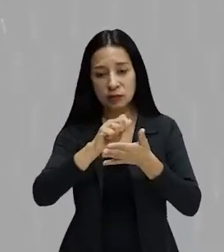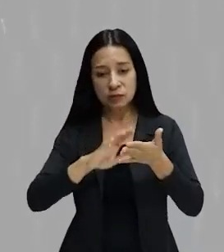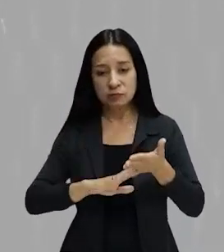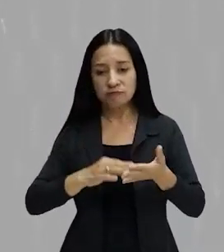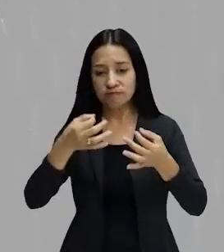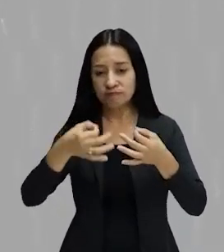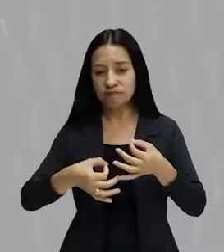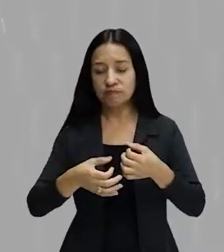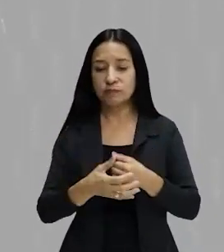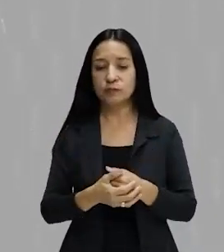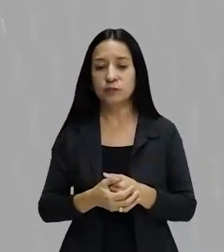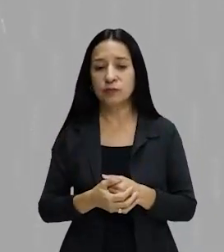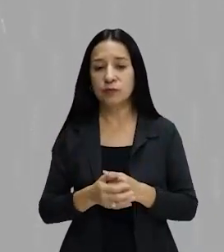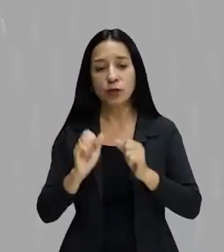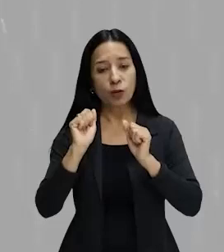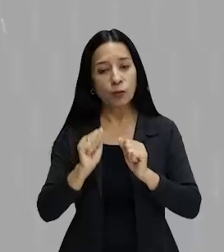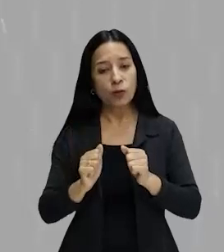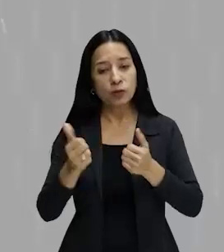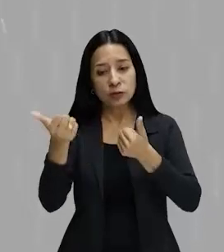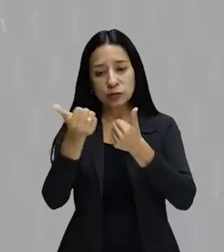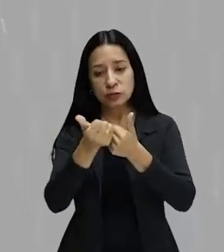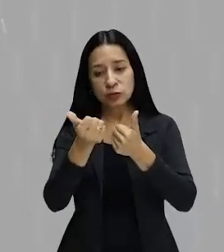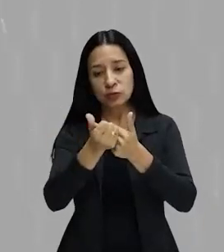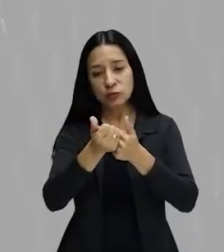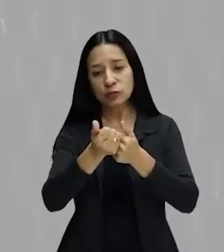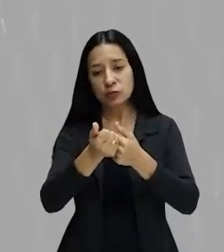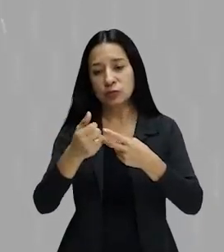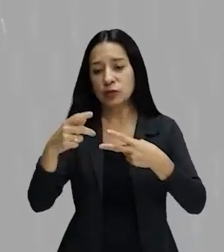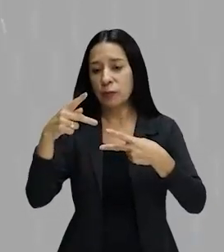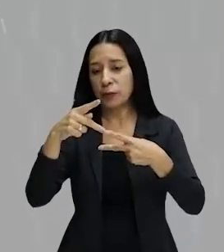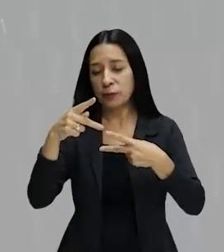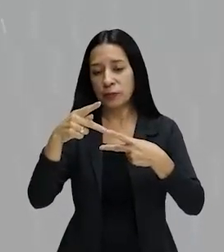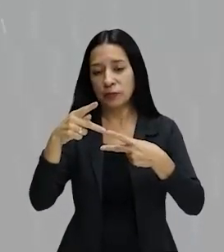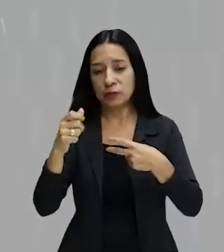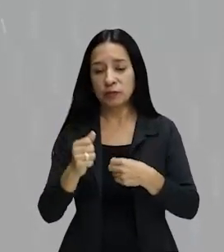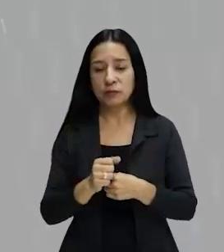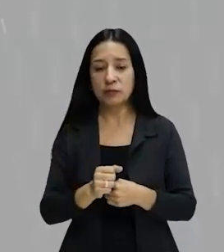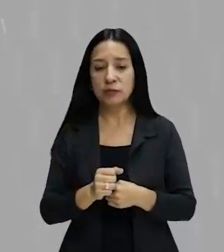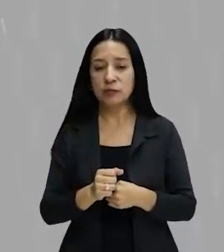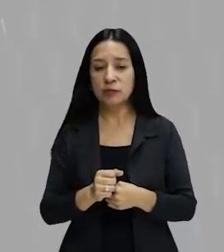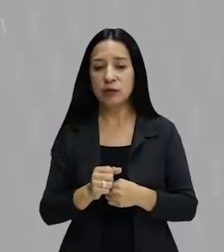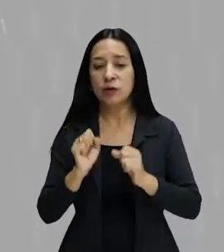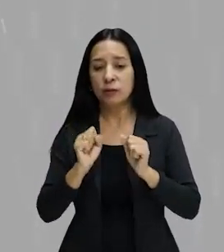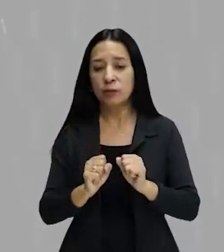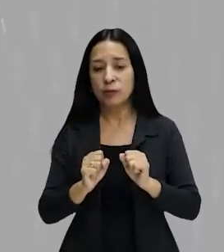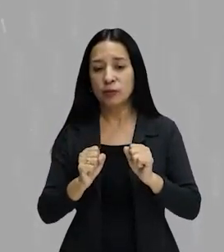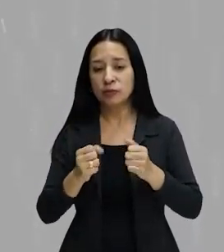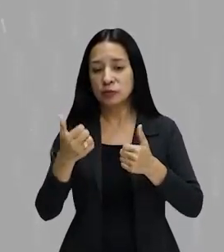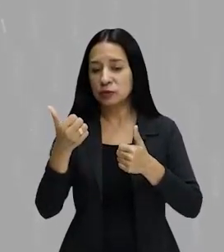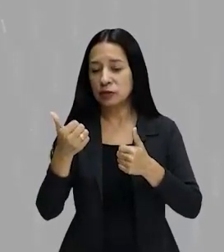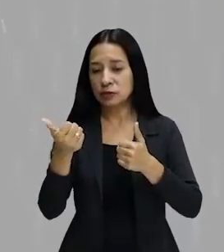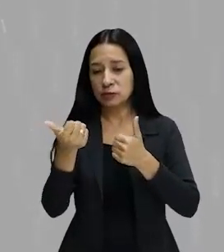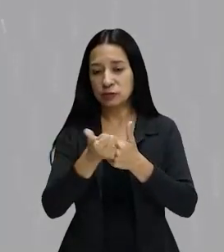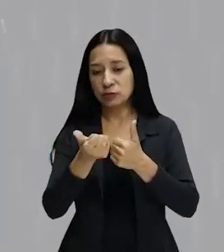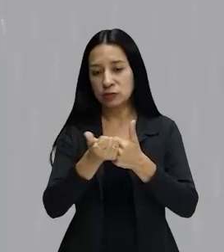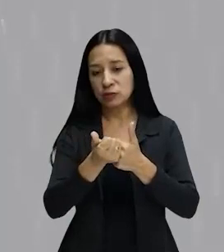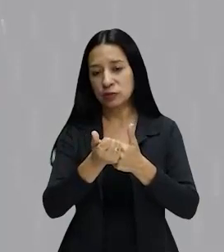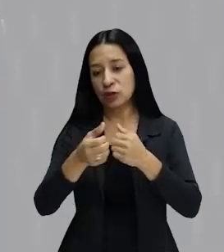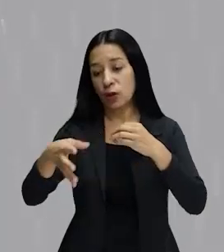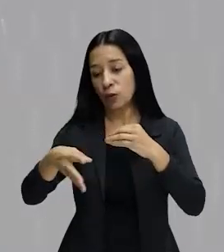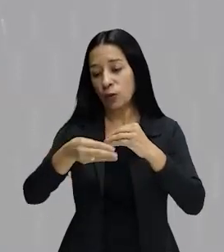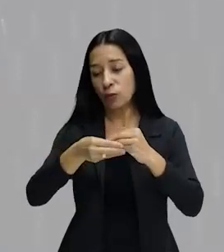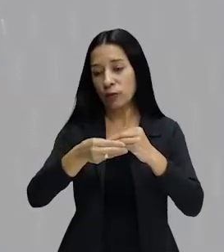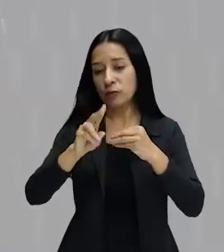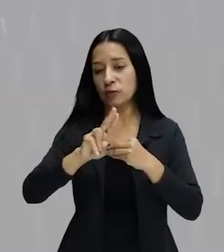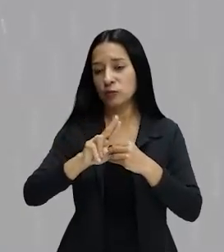pela preposição, para a gente poder saber se vai ou não admitir a crase. Pode ser substituída por complemento nominal. É